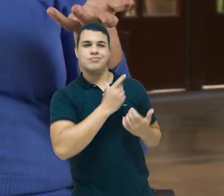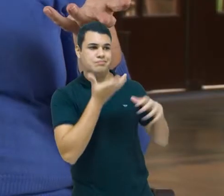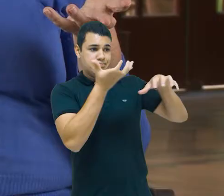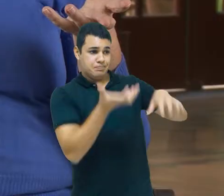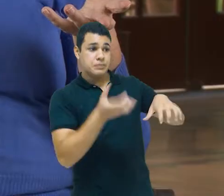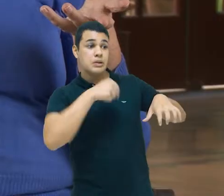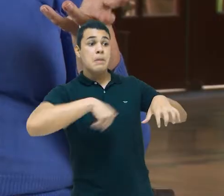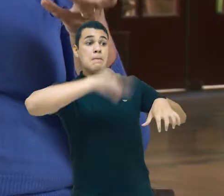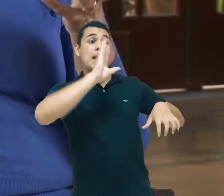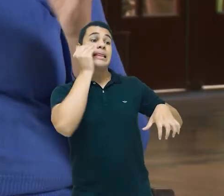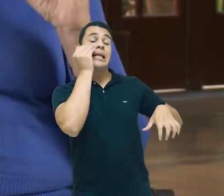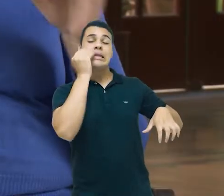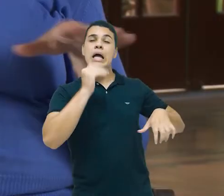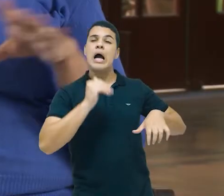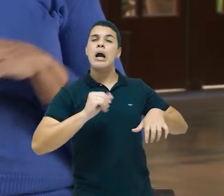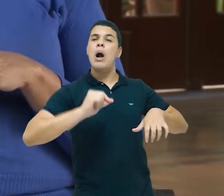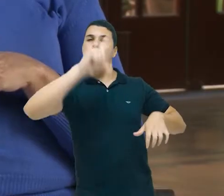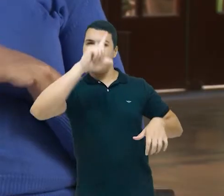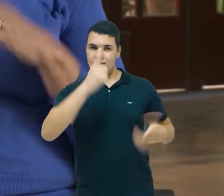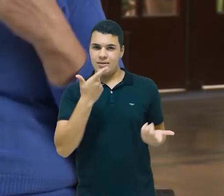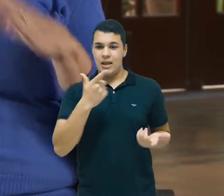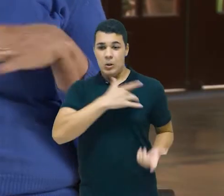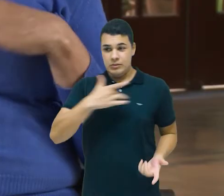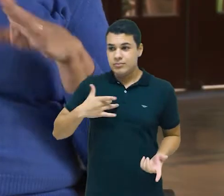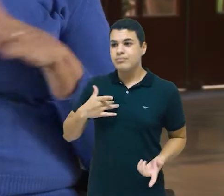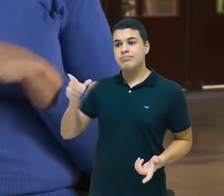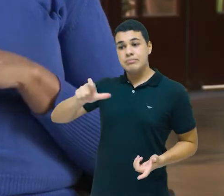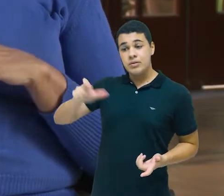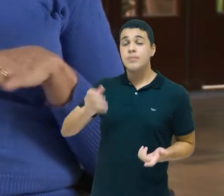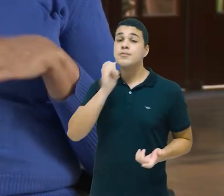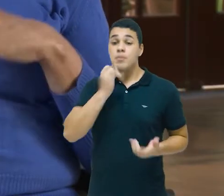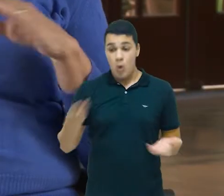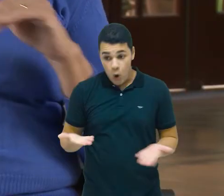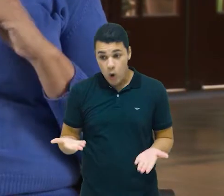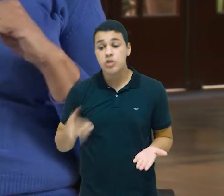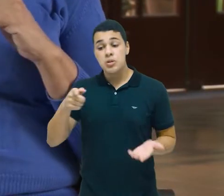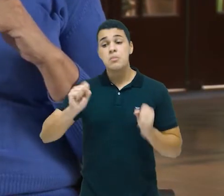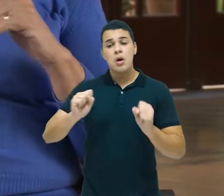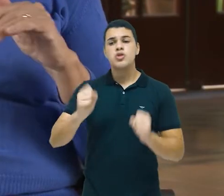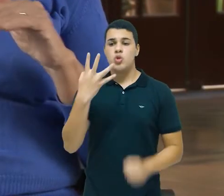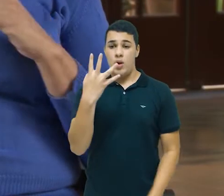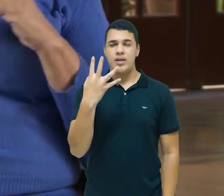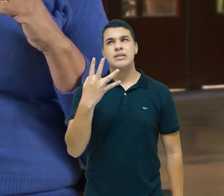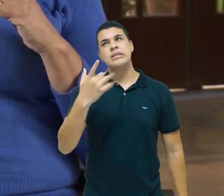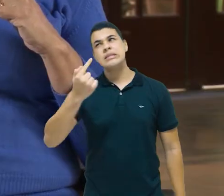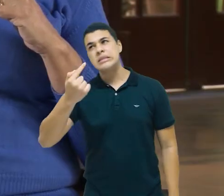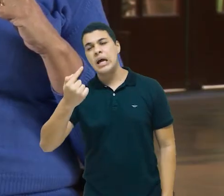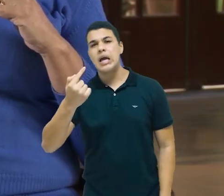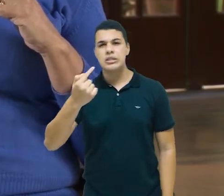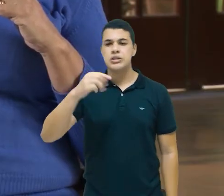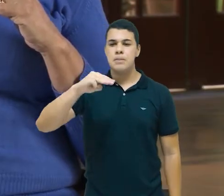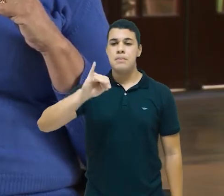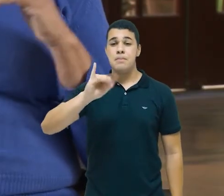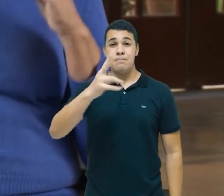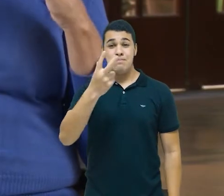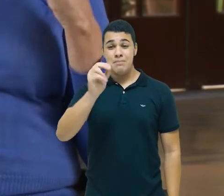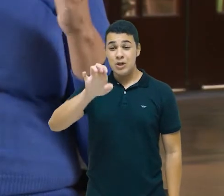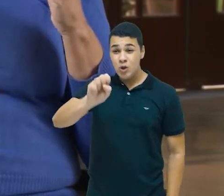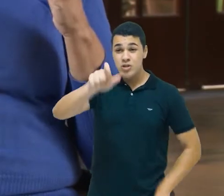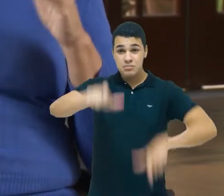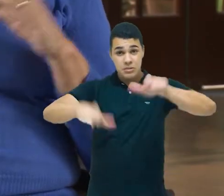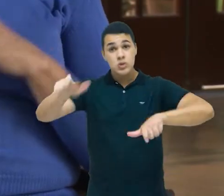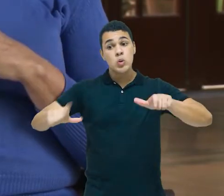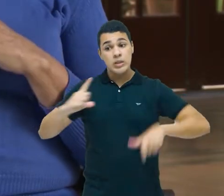número de planos de saúde. Hoje, nós temos uma cobertura de planos de saúde para cerca de 47 milhões de brasileiros